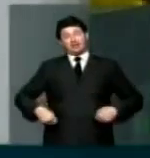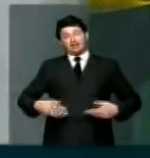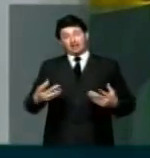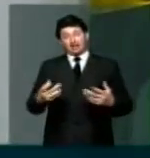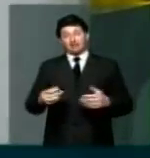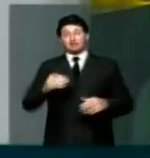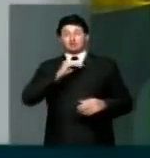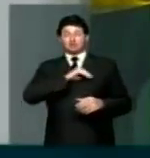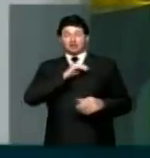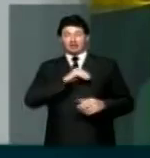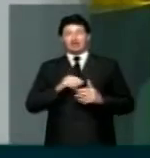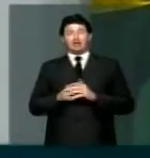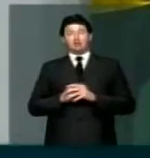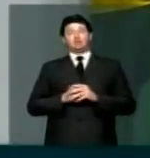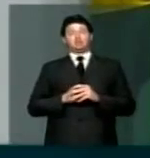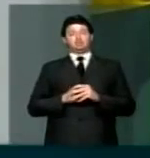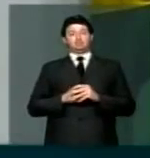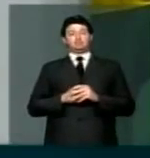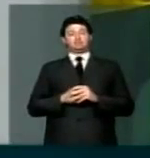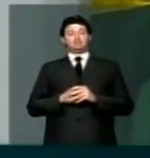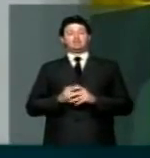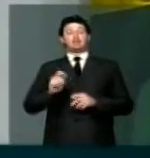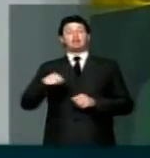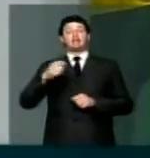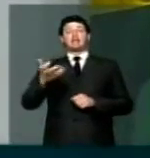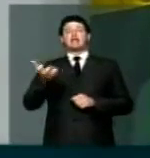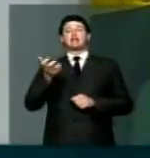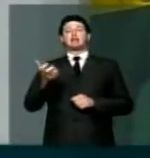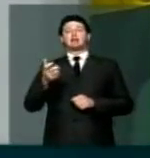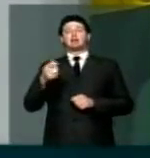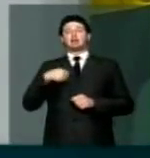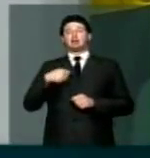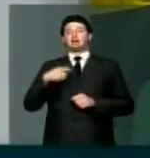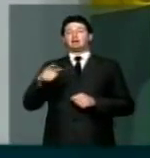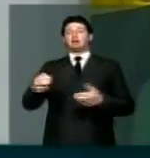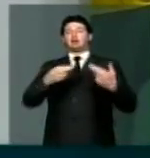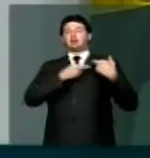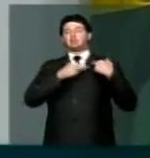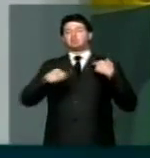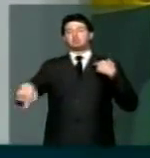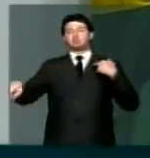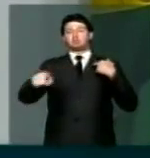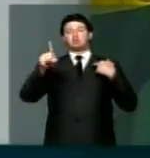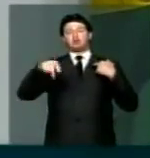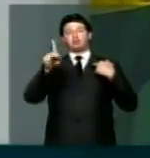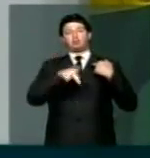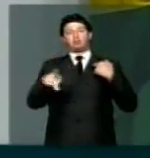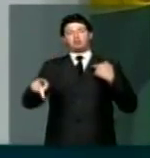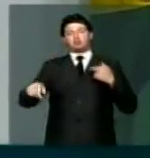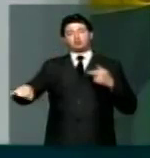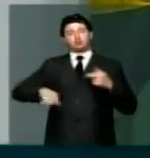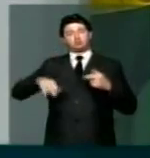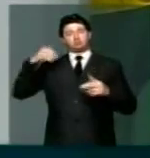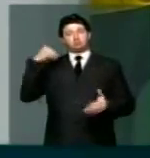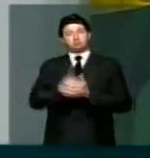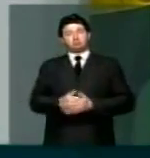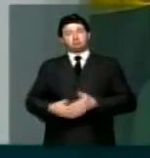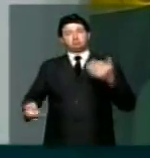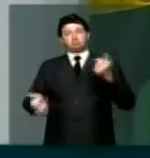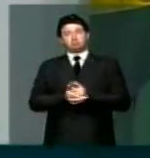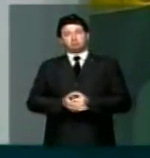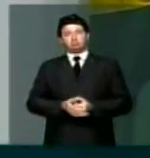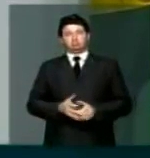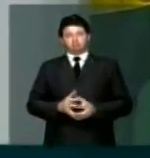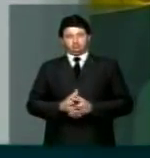e rigorosamente quem ele quer que pague o pato são os professores e os funcionários da